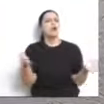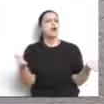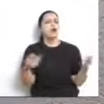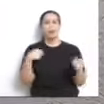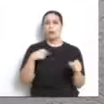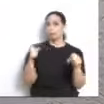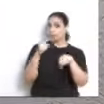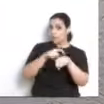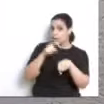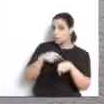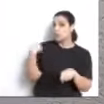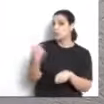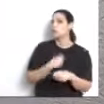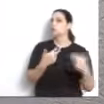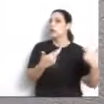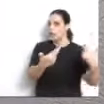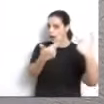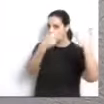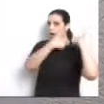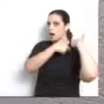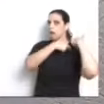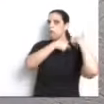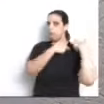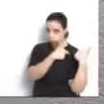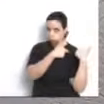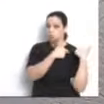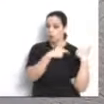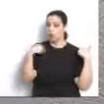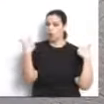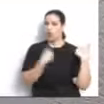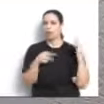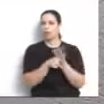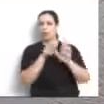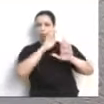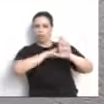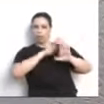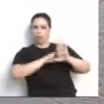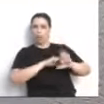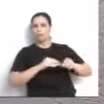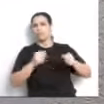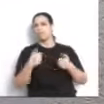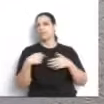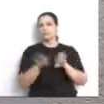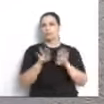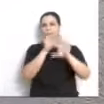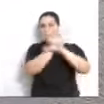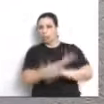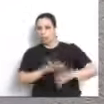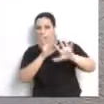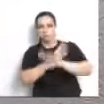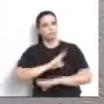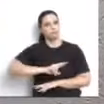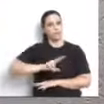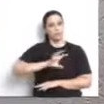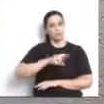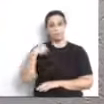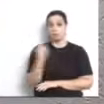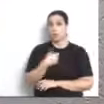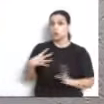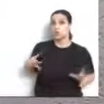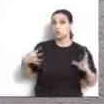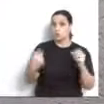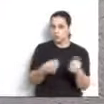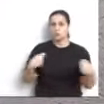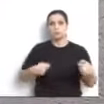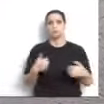momento de muita responsabilidade. Esse é um momento que não cabe demagogia, não cabe populismo, porque é um momento que nós todos